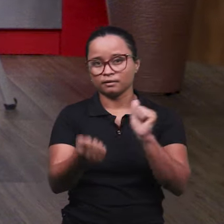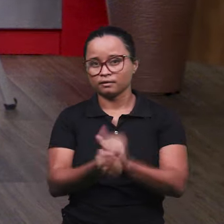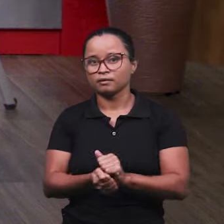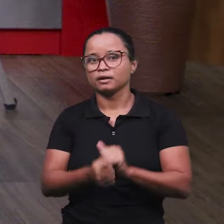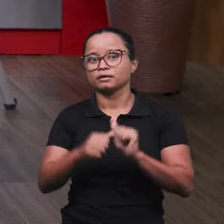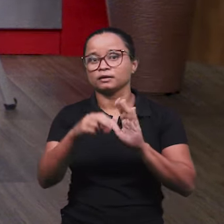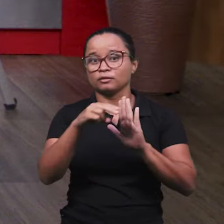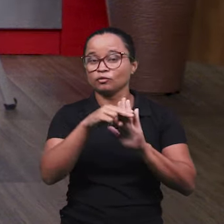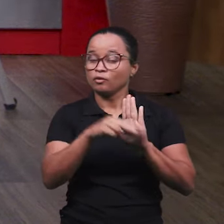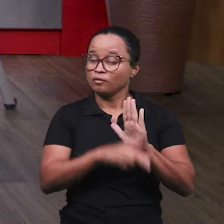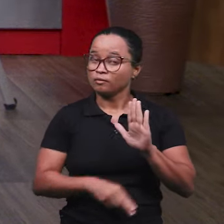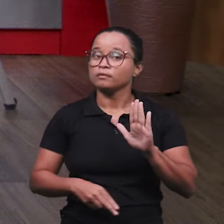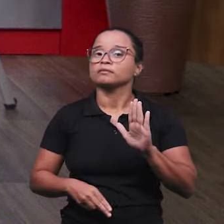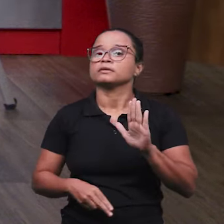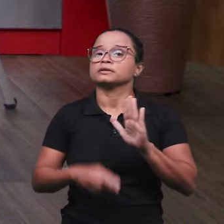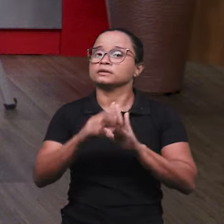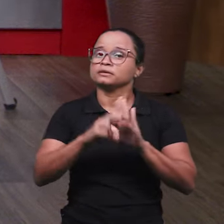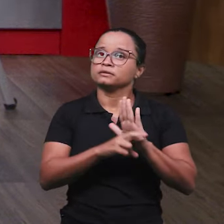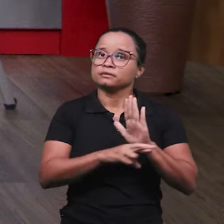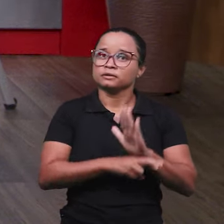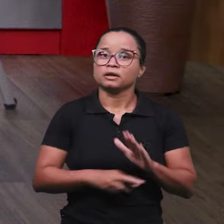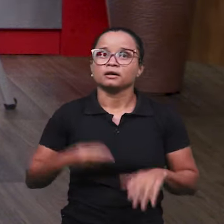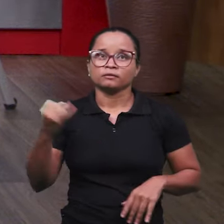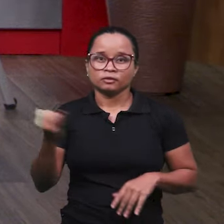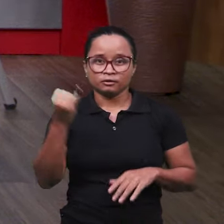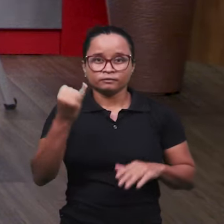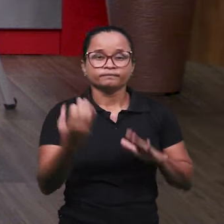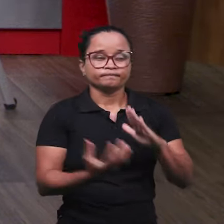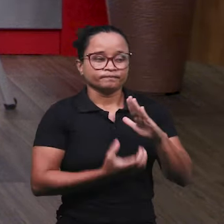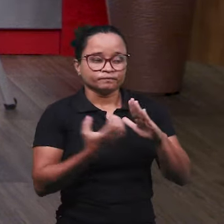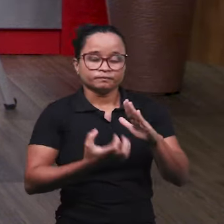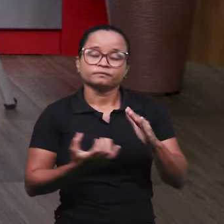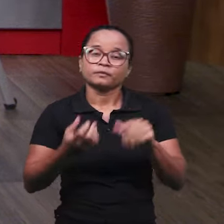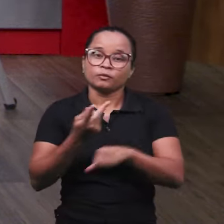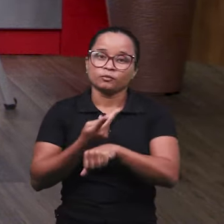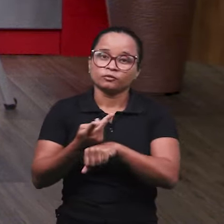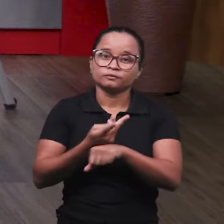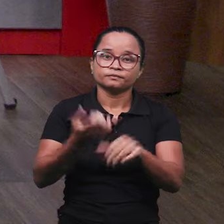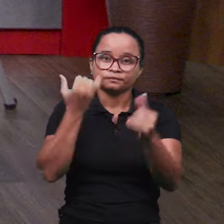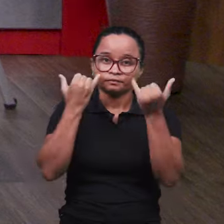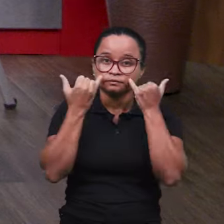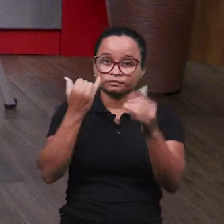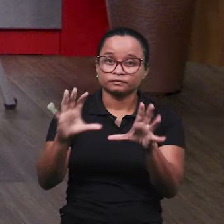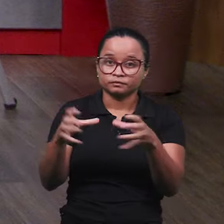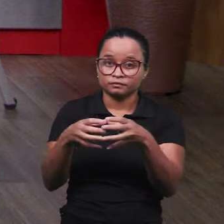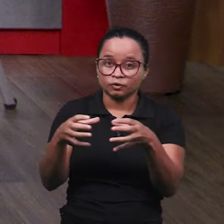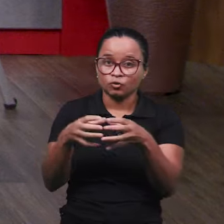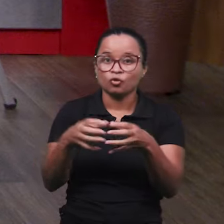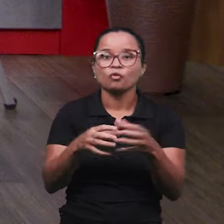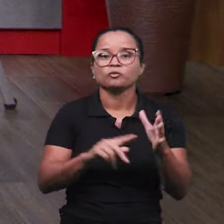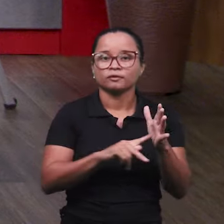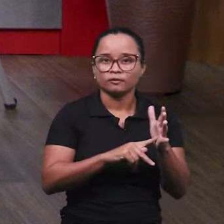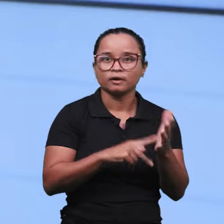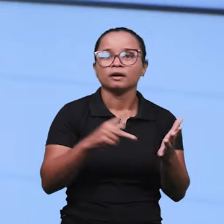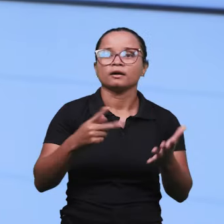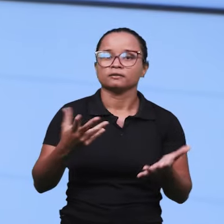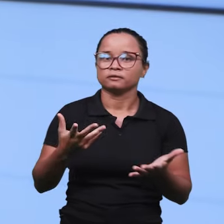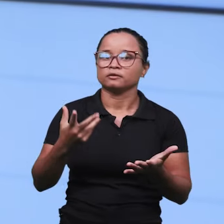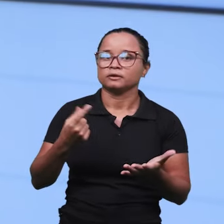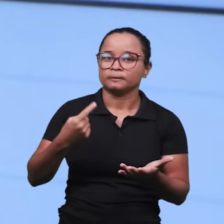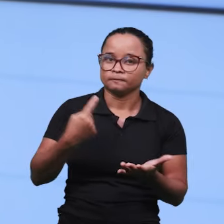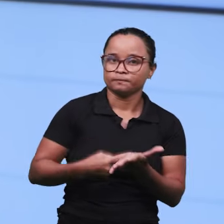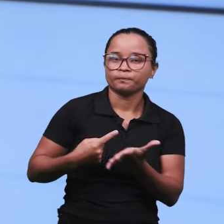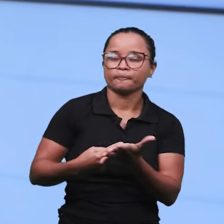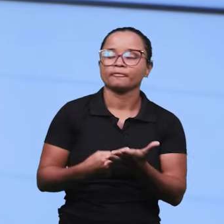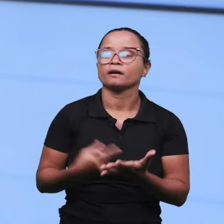legislativas. E é importante que o empregador também, né, procure essas informações no acordo coletivo e na convenção, porque isso vai orientar o